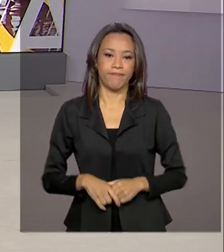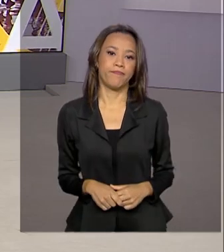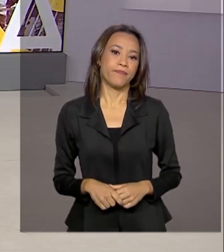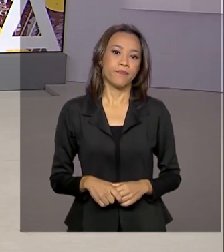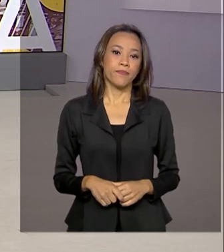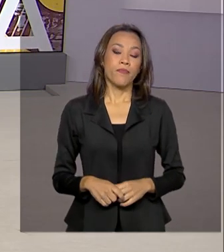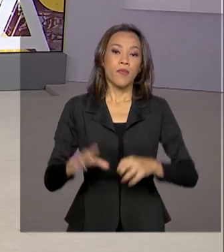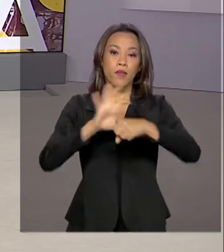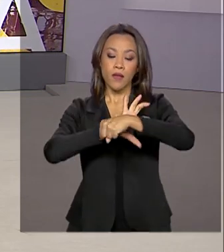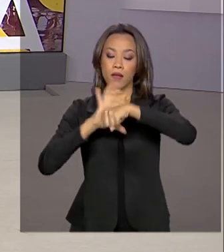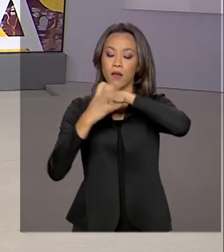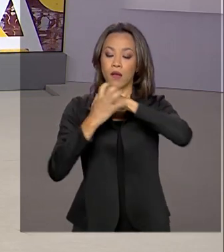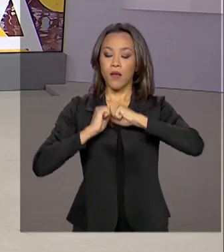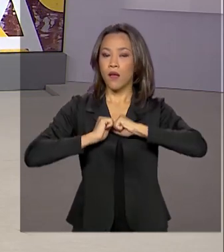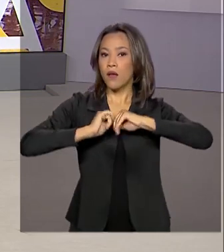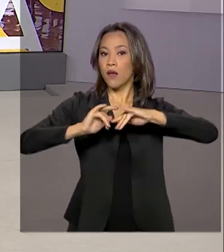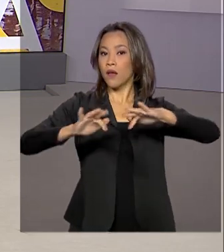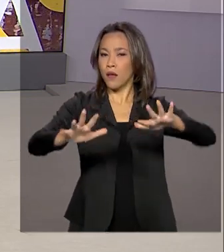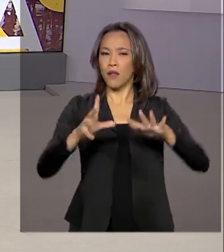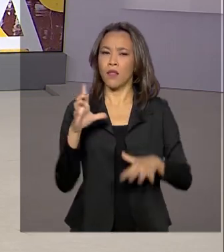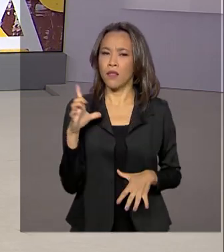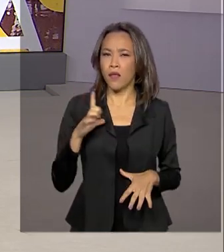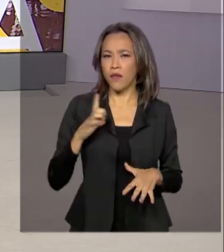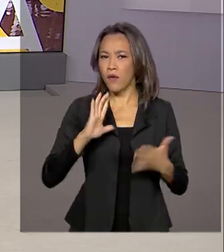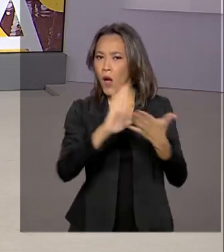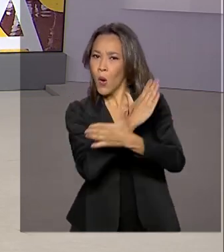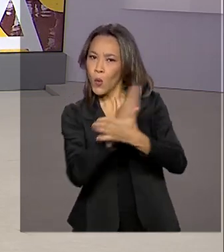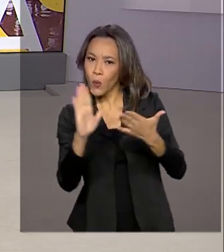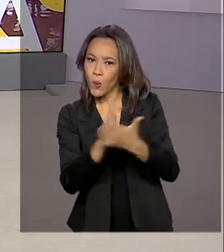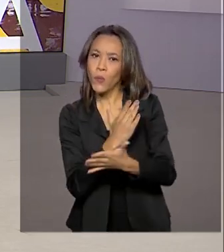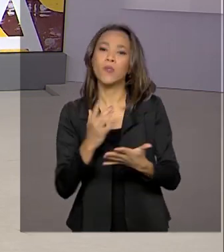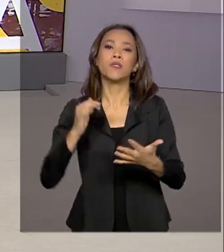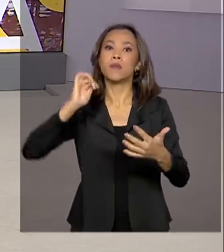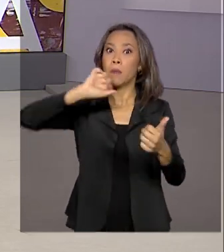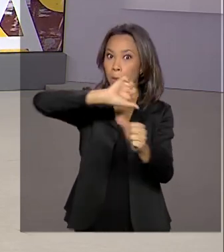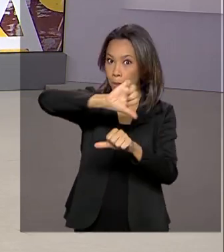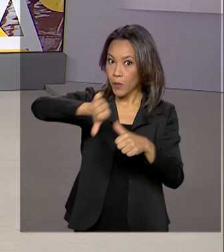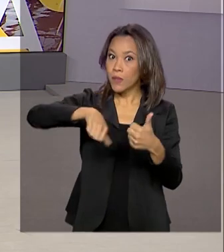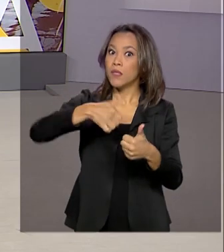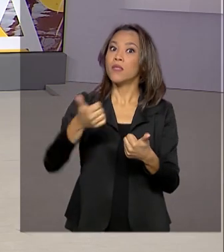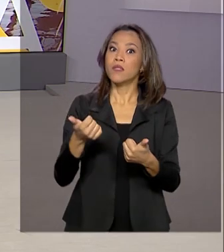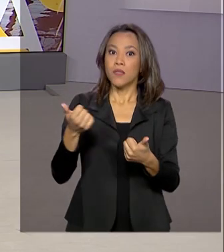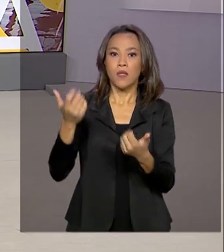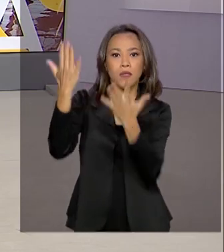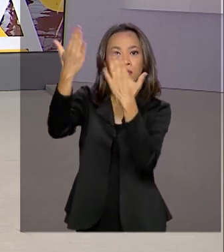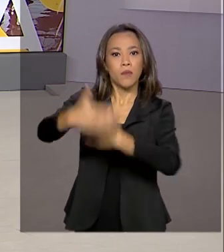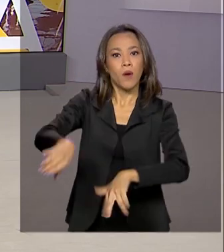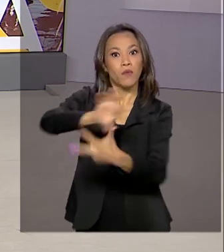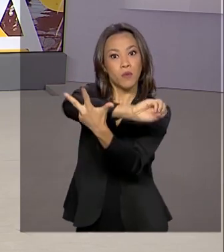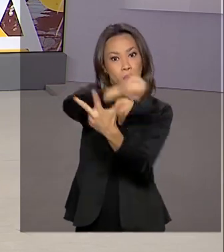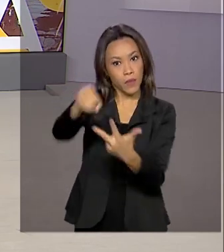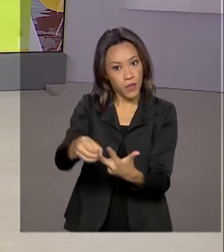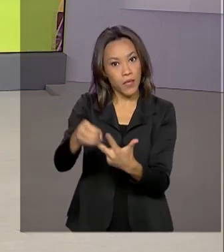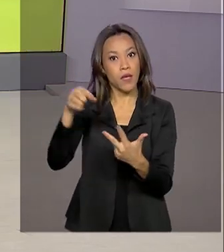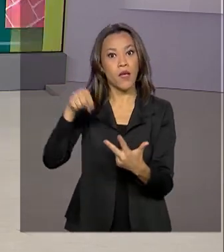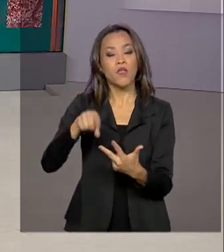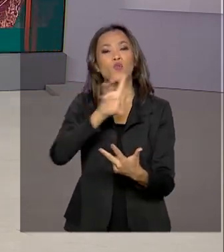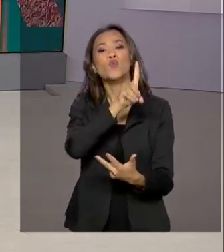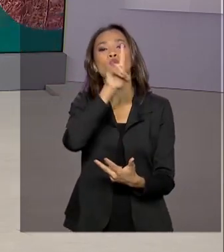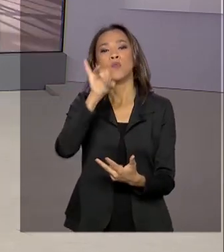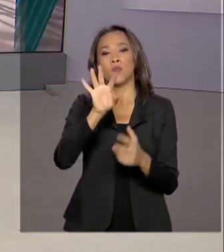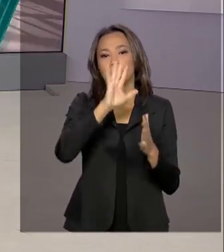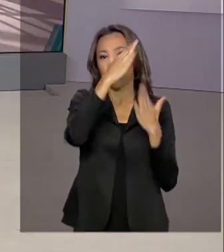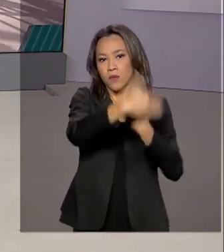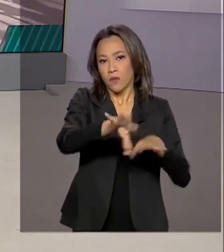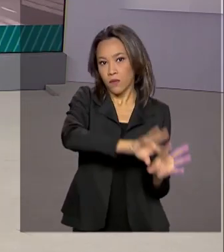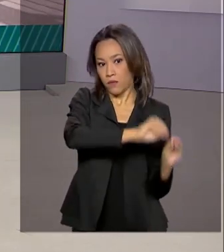A pandemia da Covid-19 trouxe algumas mudanças no Exame Nacional do Ensino Médio, o Enem. A alteração das datas das